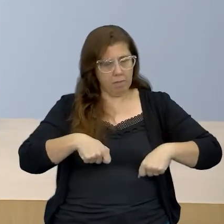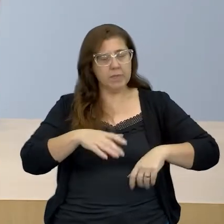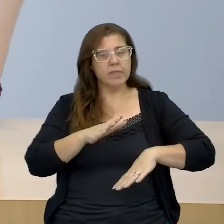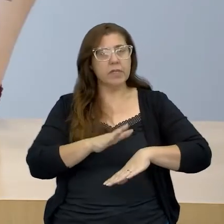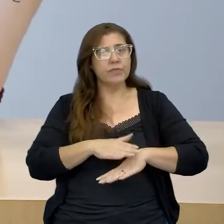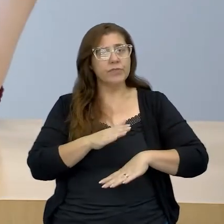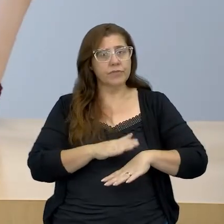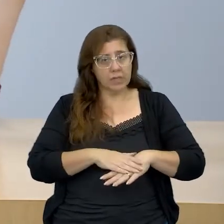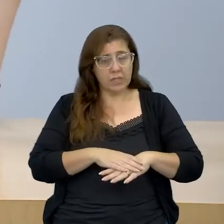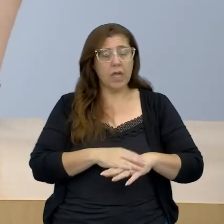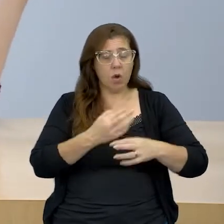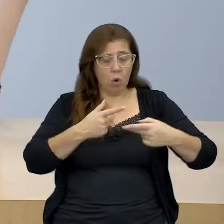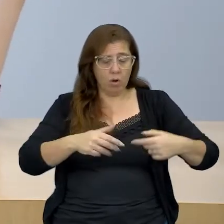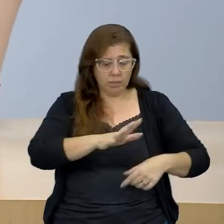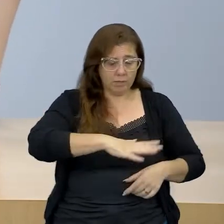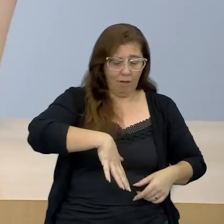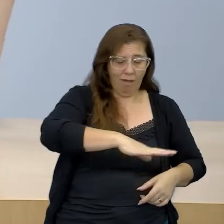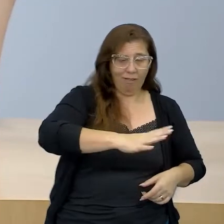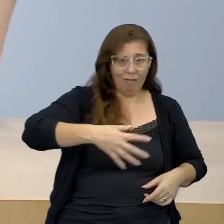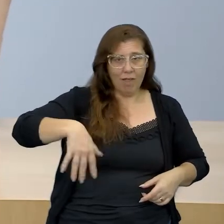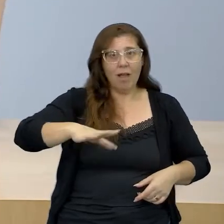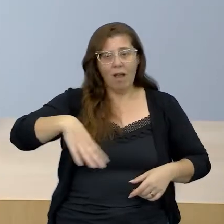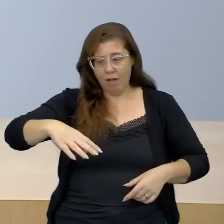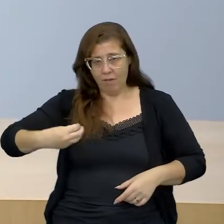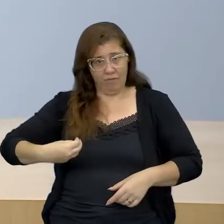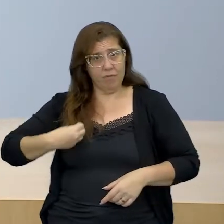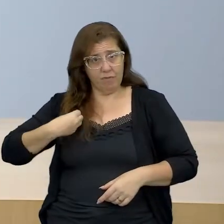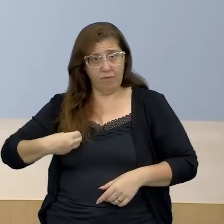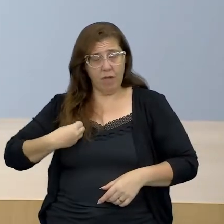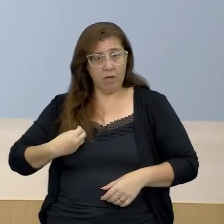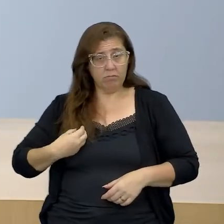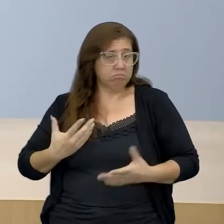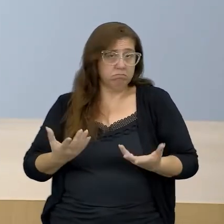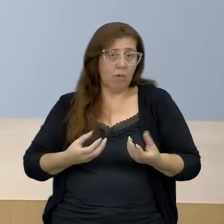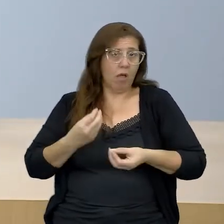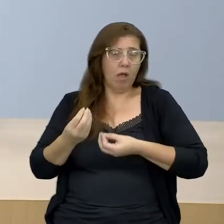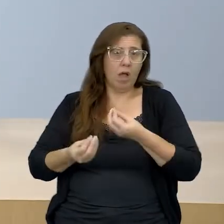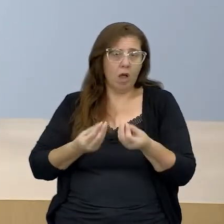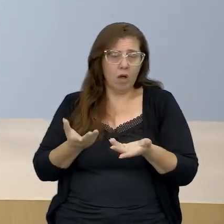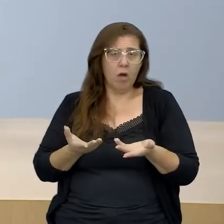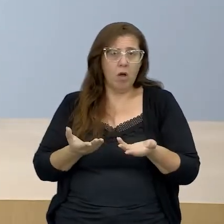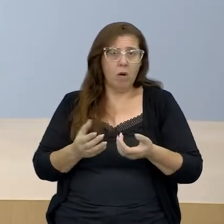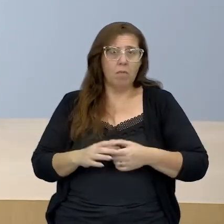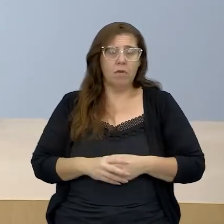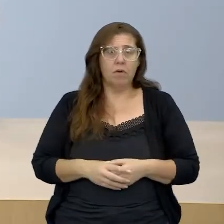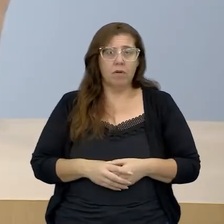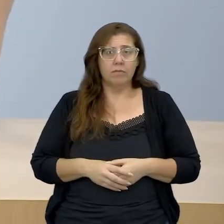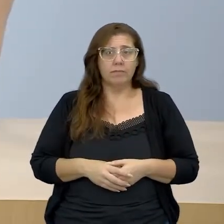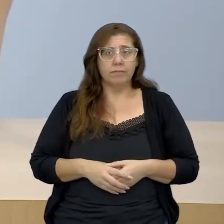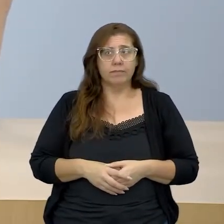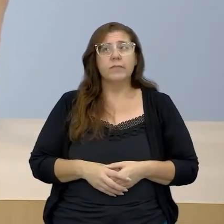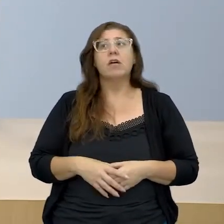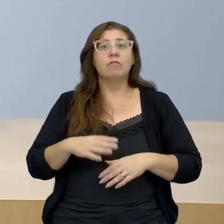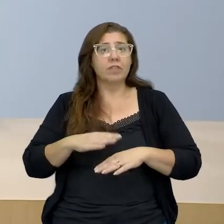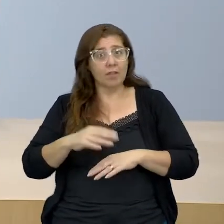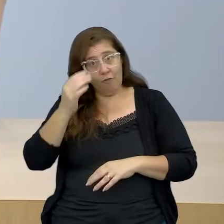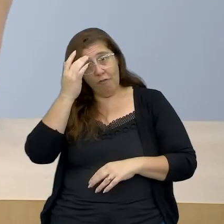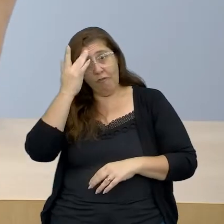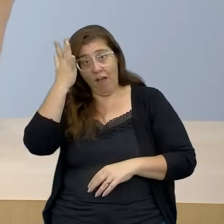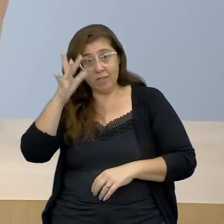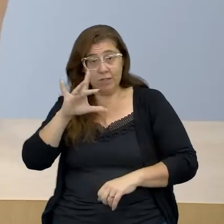fazer alguns setores populacionais viverem. Como? Possibilitando o acesso à segurança,